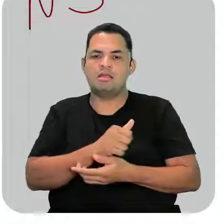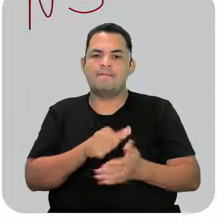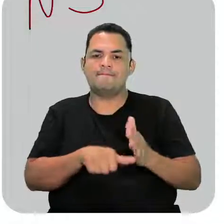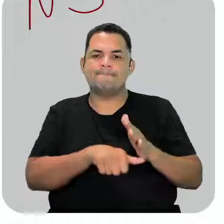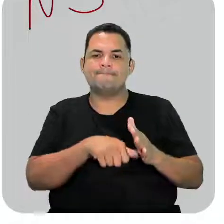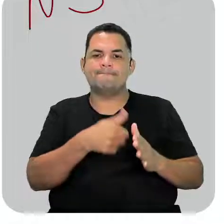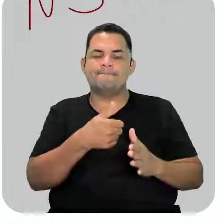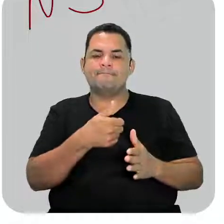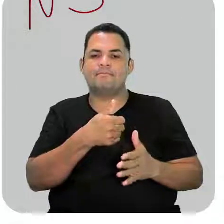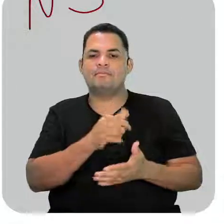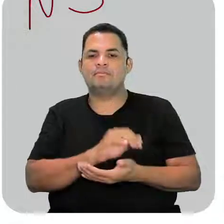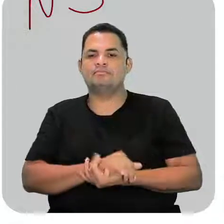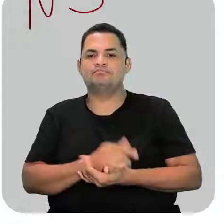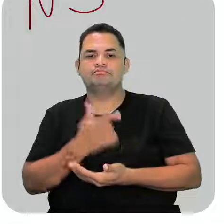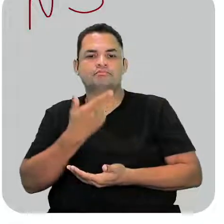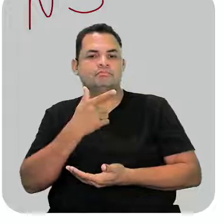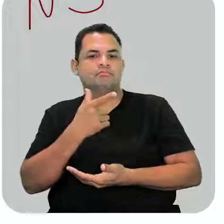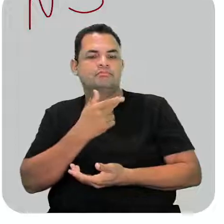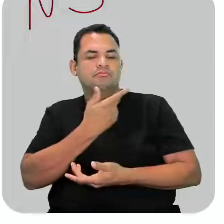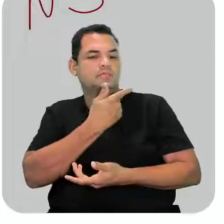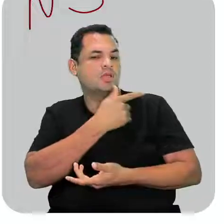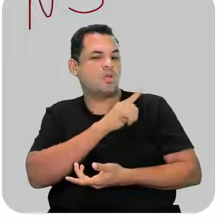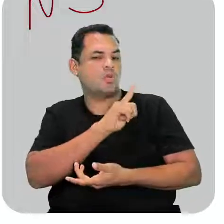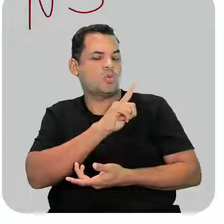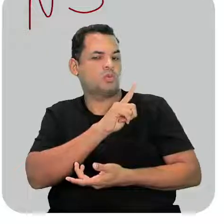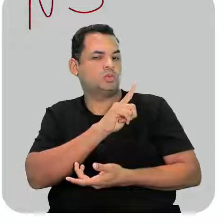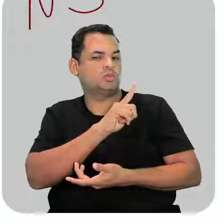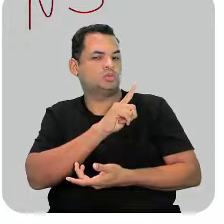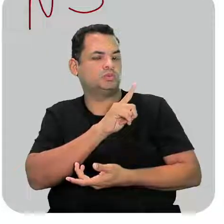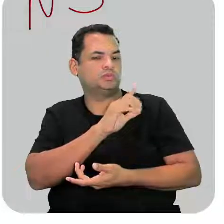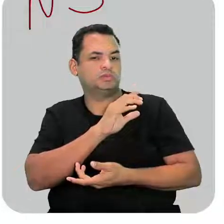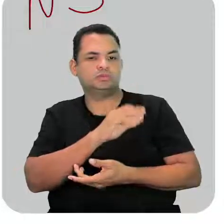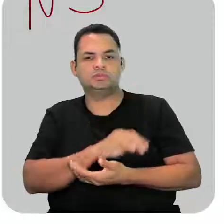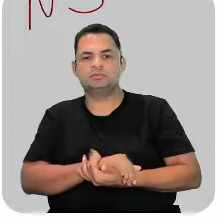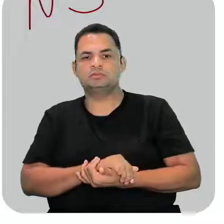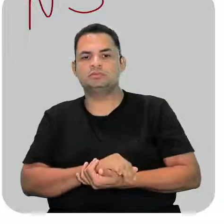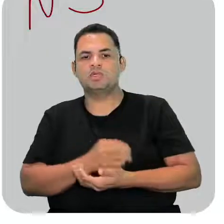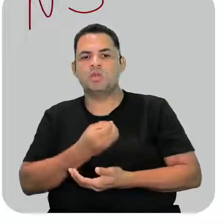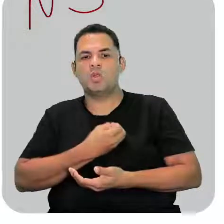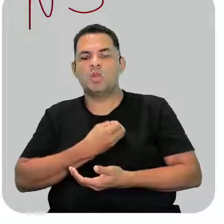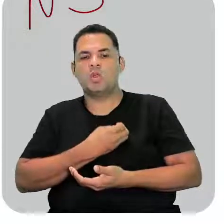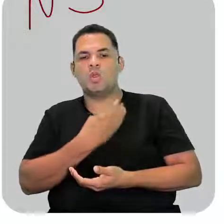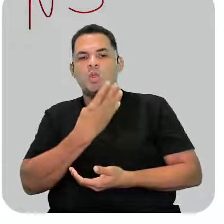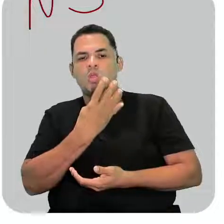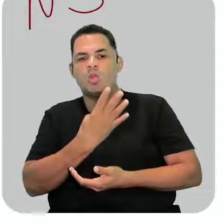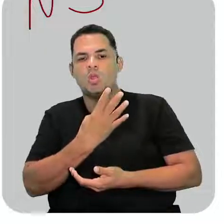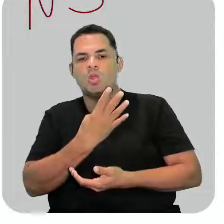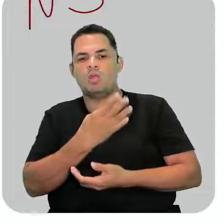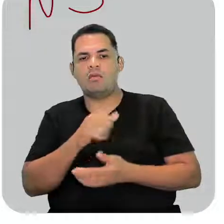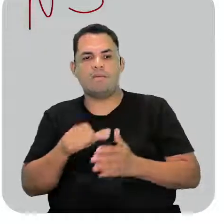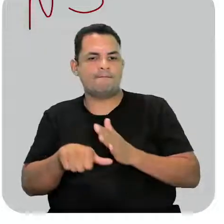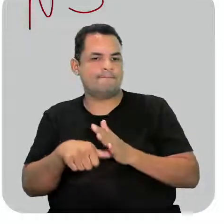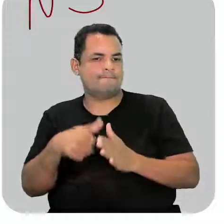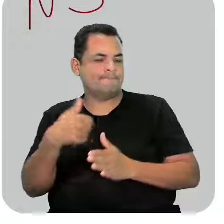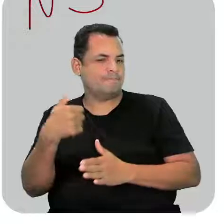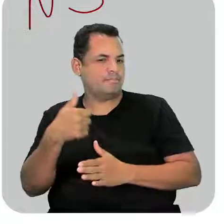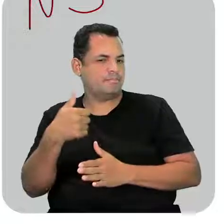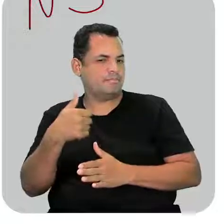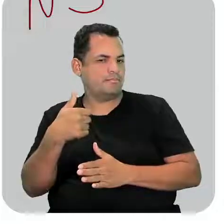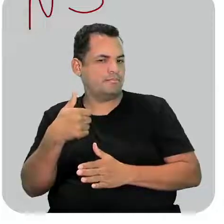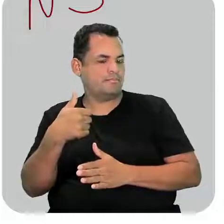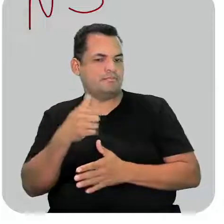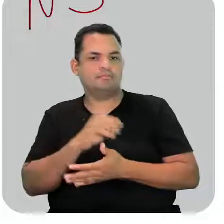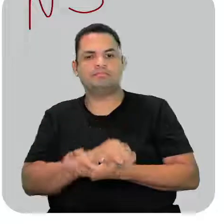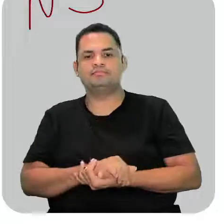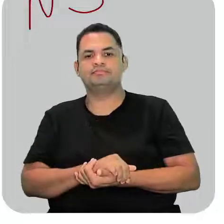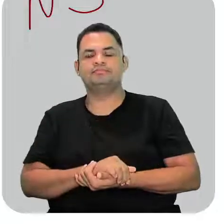está ligado ao carbono da frente, não tem outro carbono nele. Esse daqui, o número quatro, é primário também. Ele só faz ligação